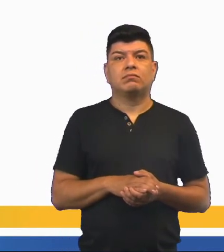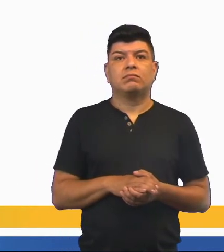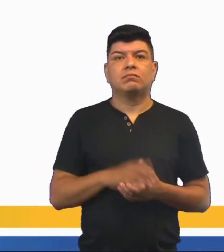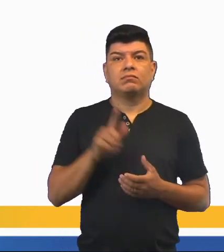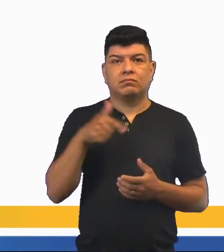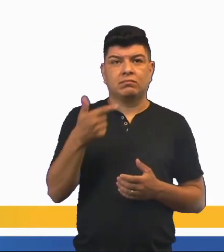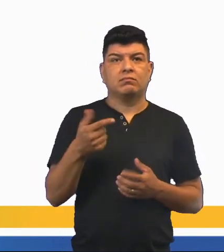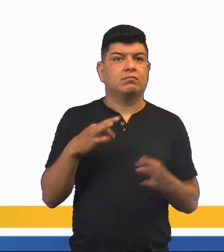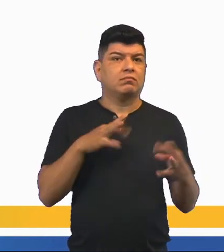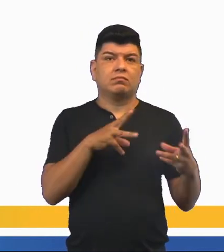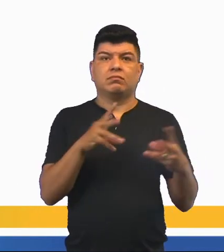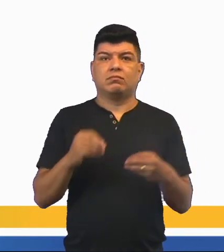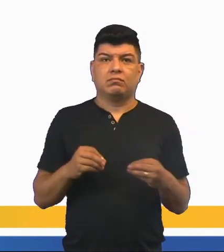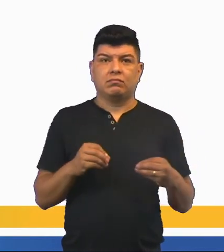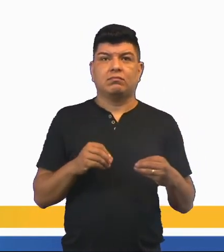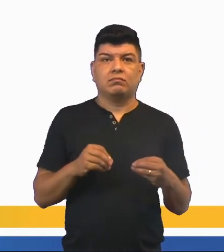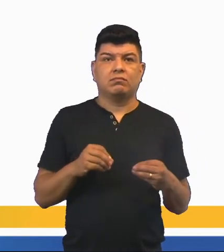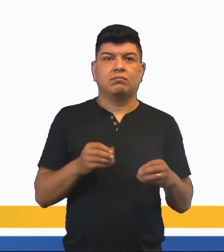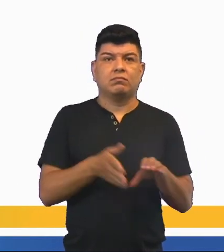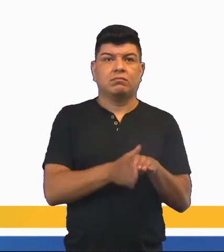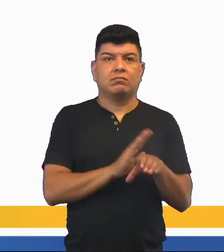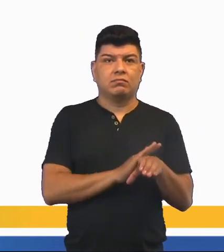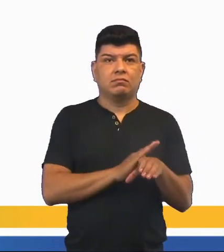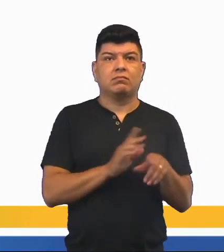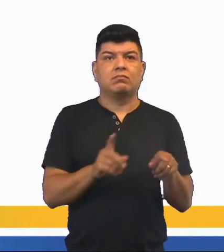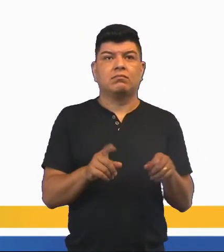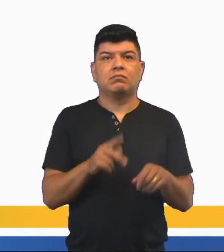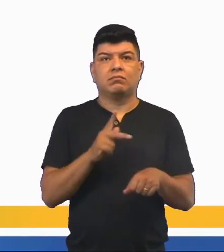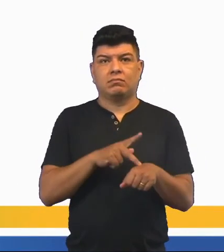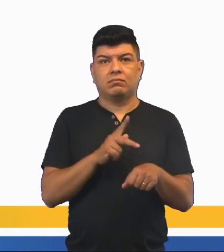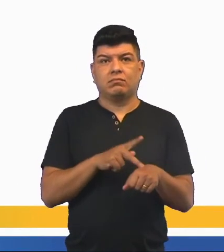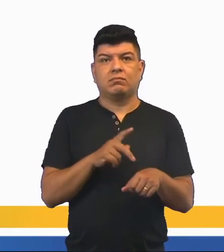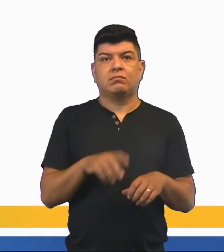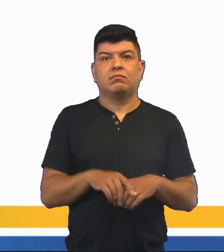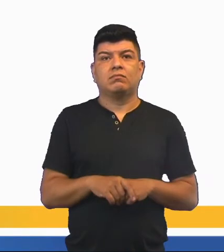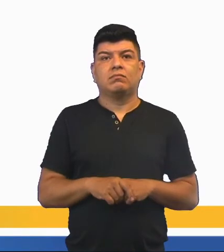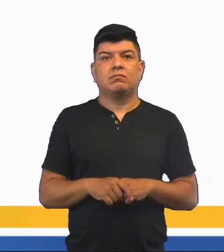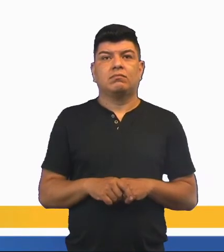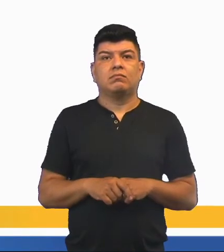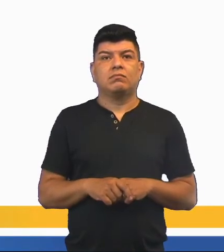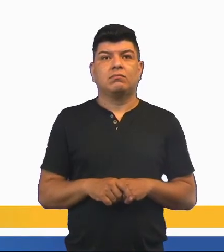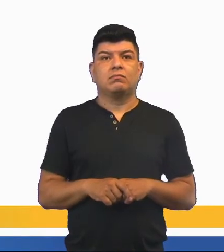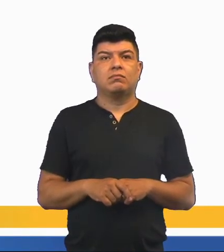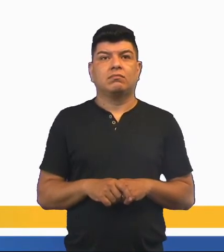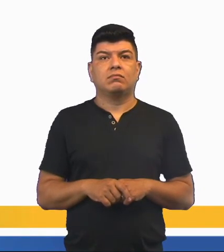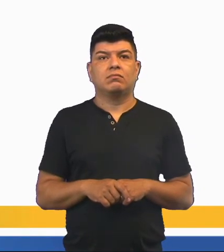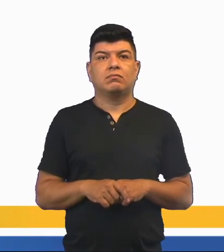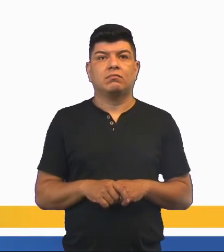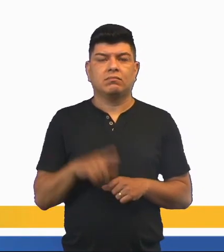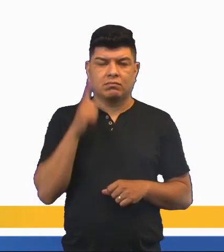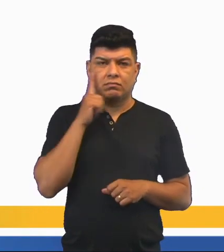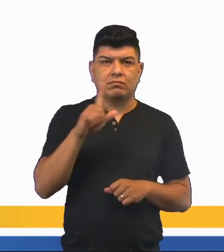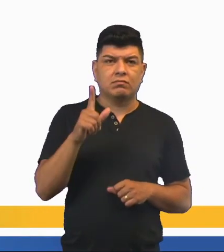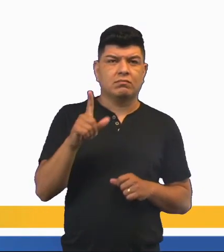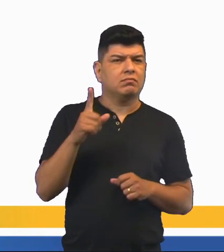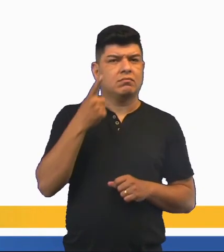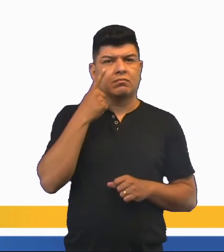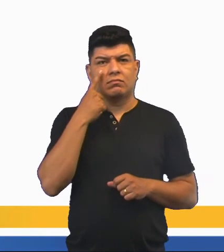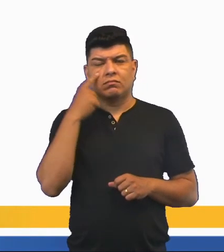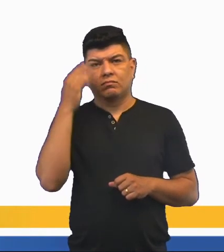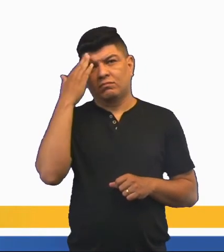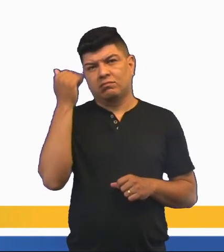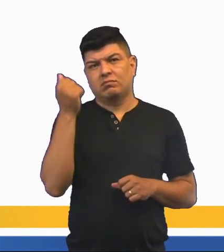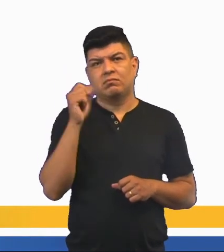Outro. Todos esses são em cavernas, em pedras. Olha só. Você consegue identificar